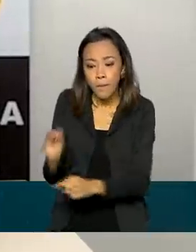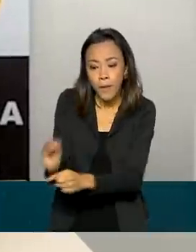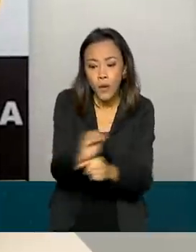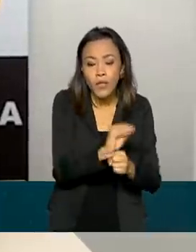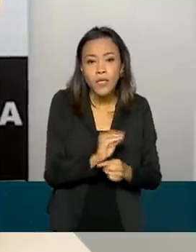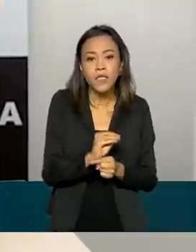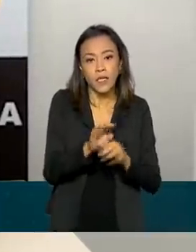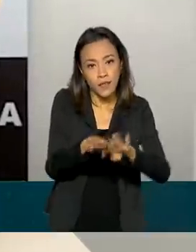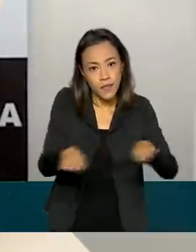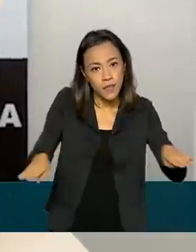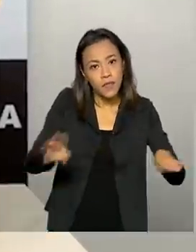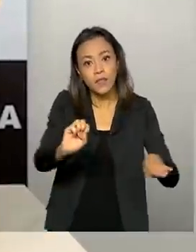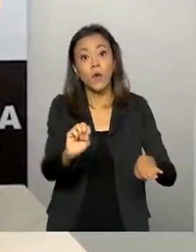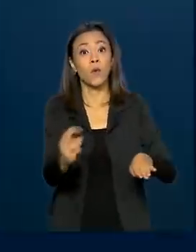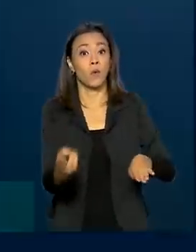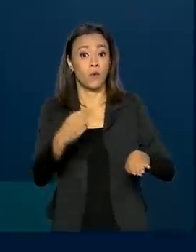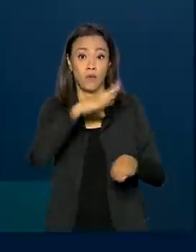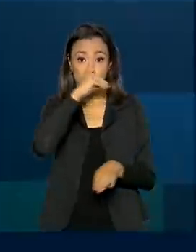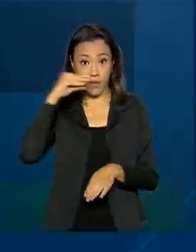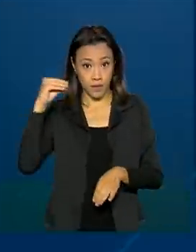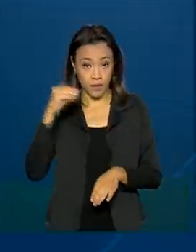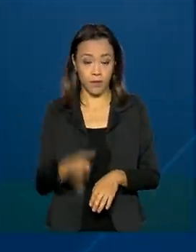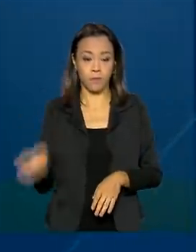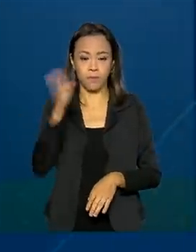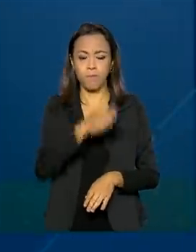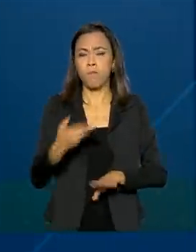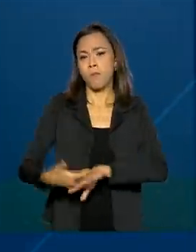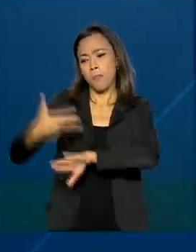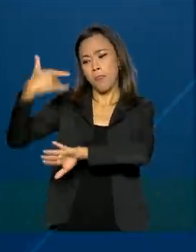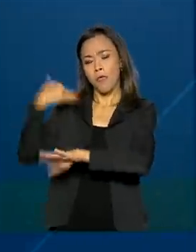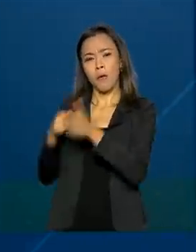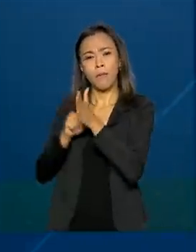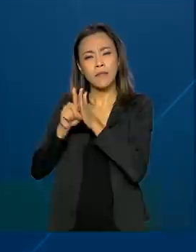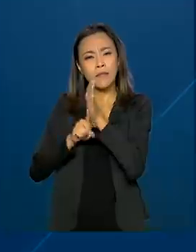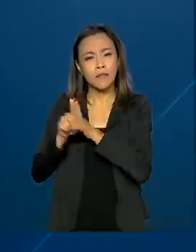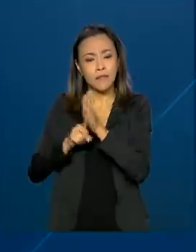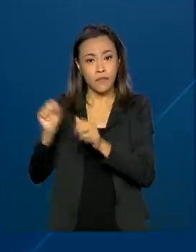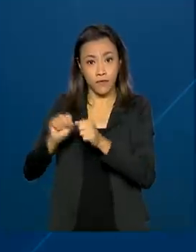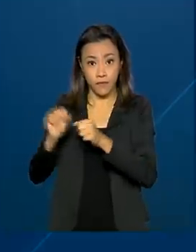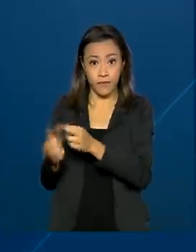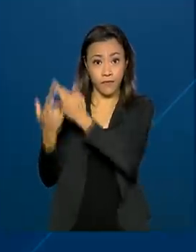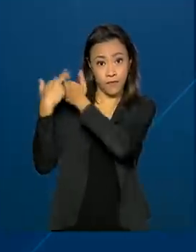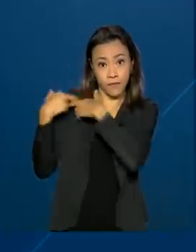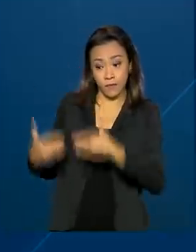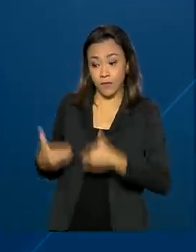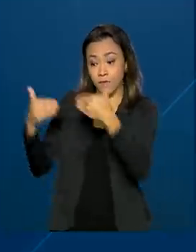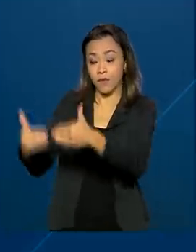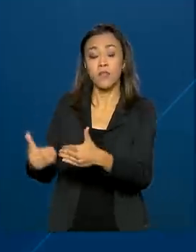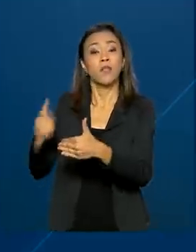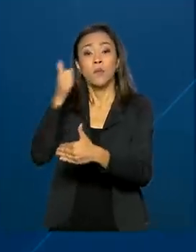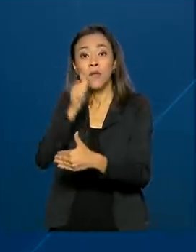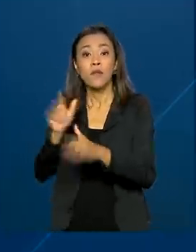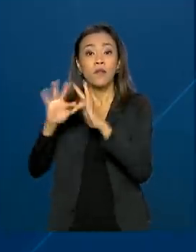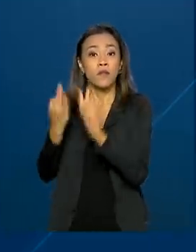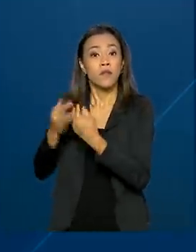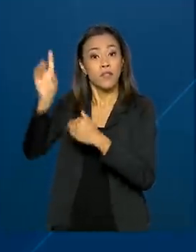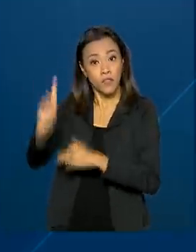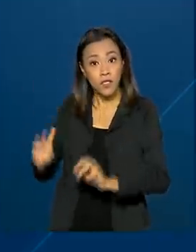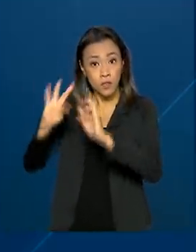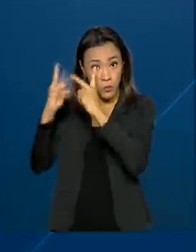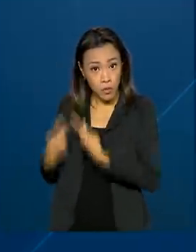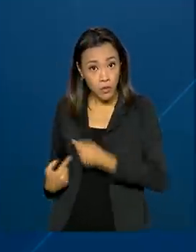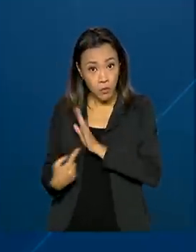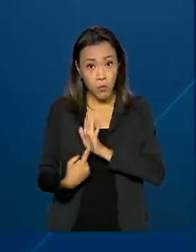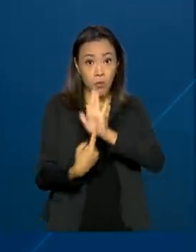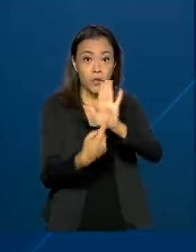vítima criança ou adolescente. Um levantamento feito pelo Ministério da Mulher, da Família e dos Direitos Humanos apontou que em todo o